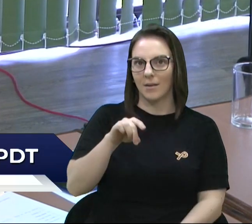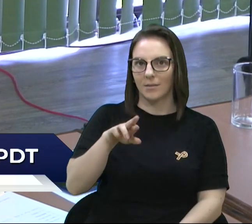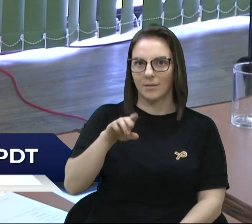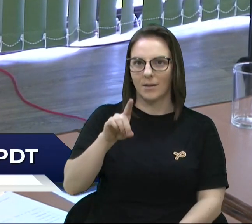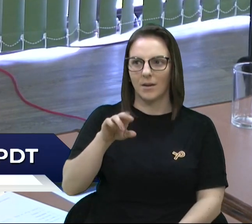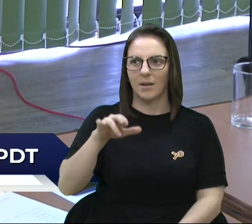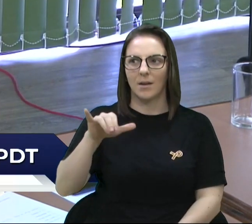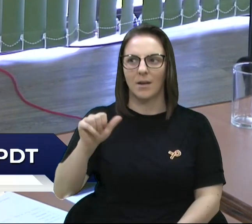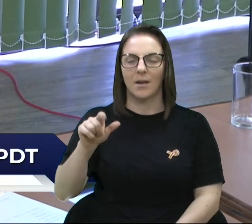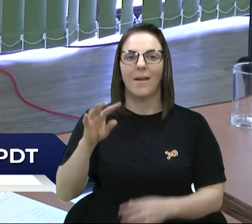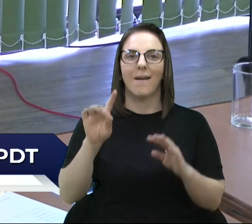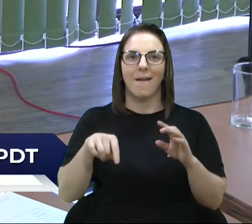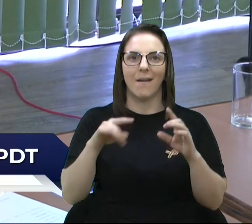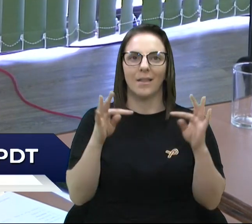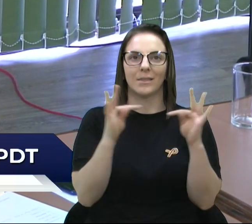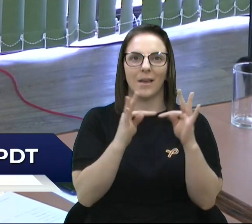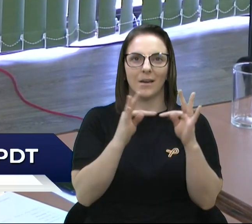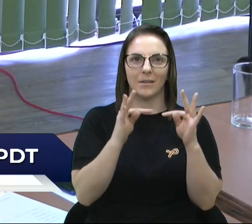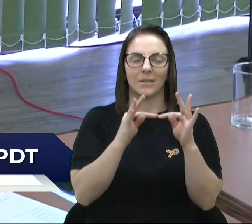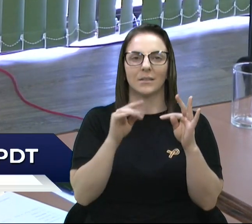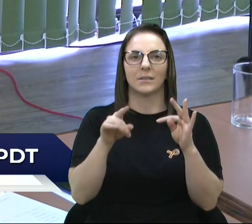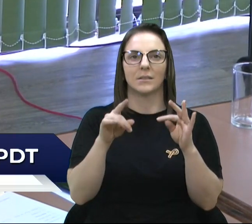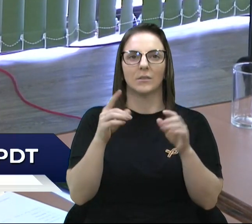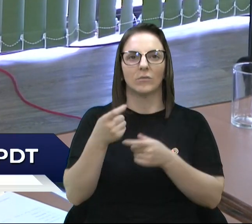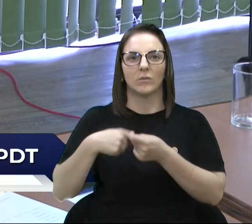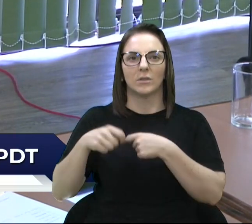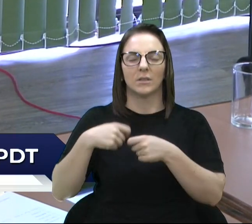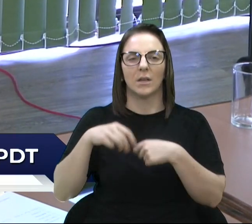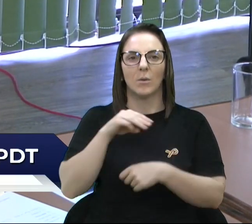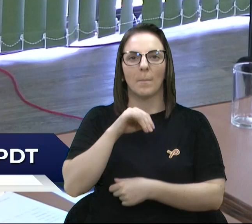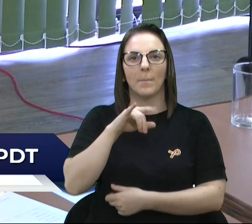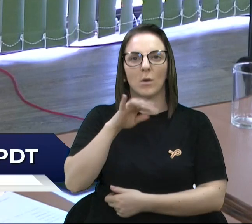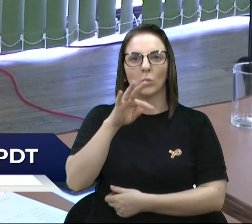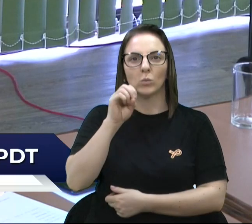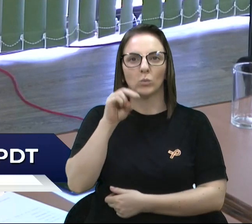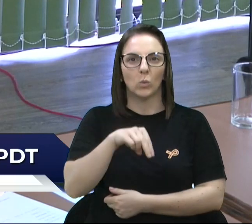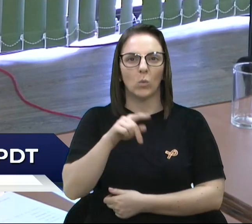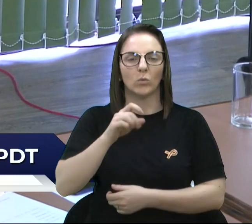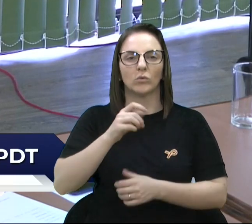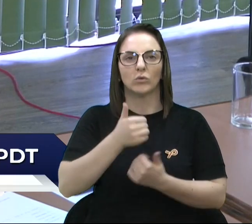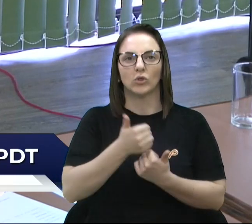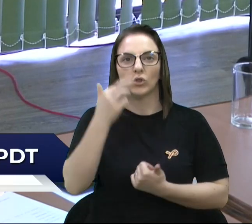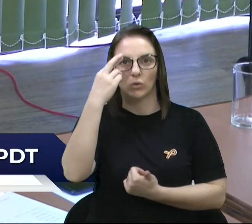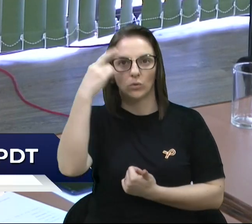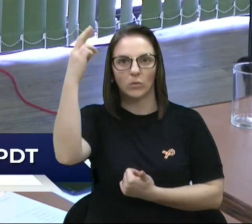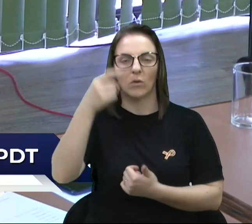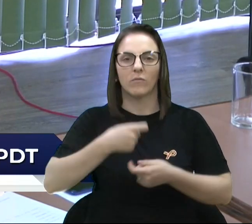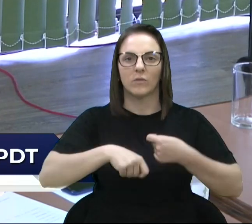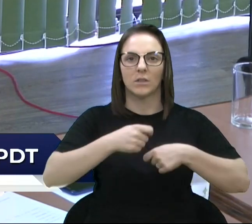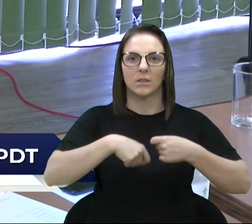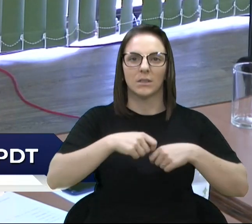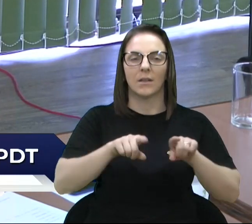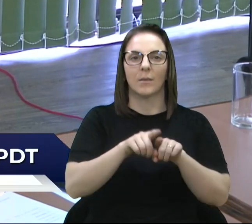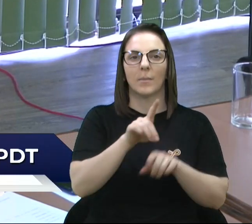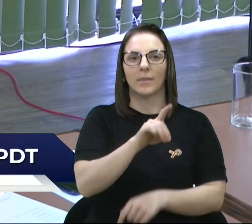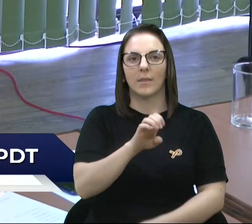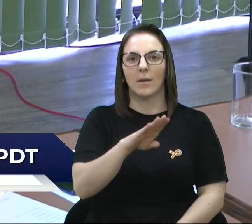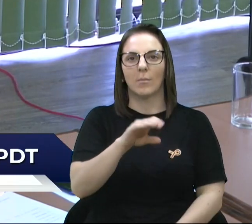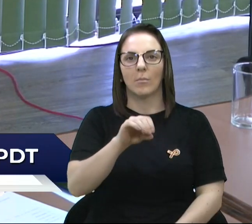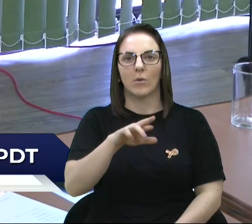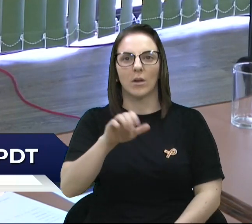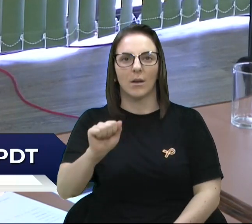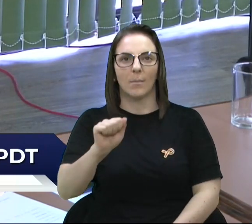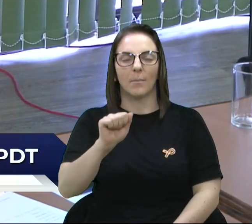Marguite, diretora do Dacra. O Milton Balbinotti, diretor financeiro. E a Débora de